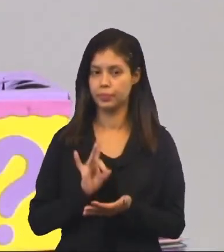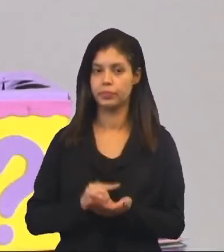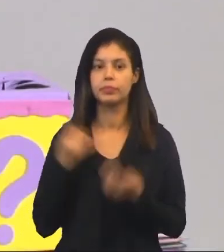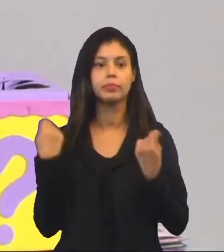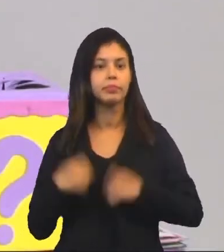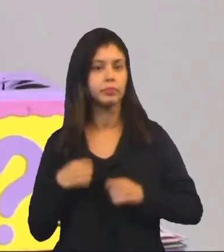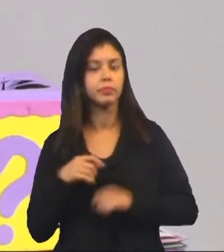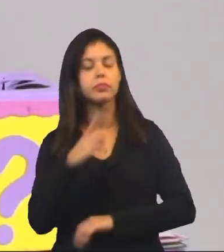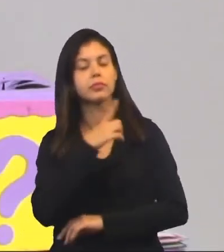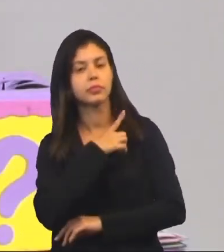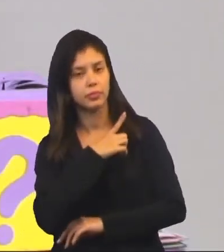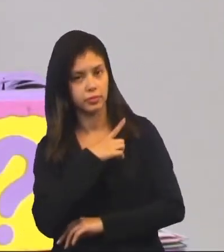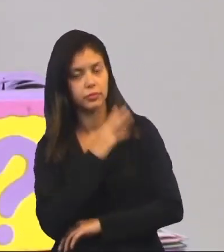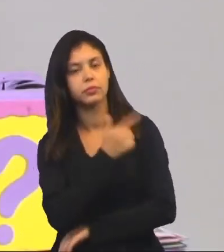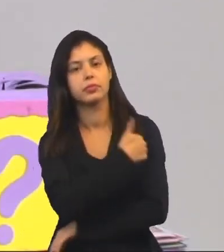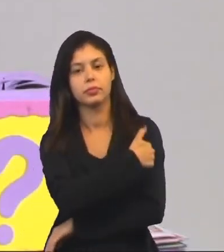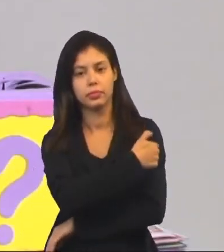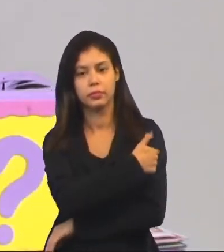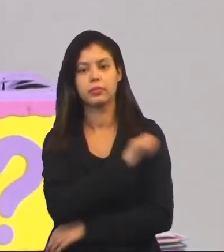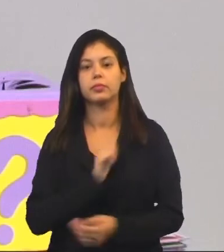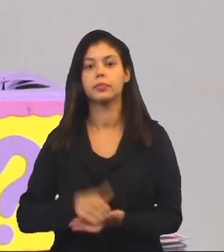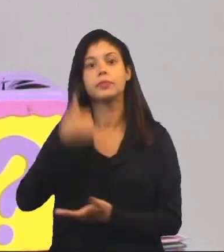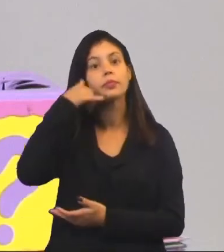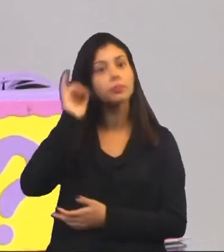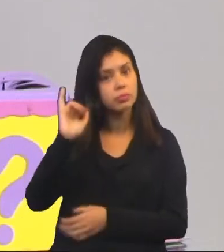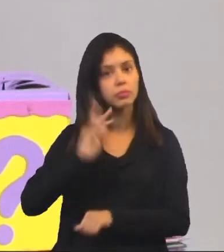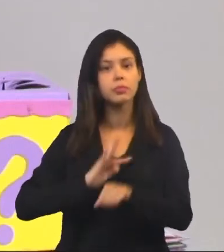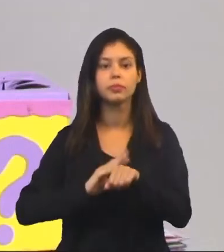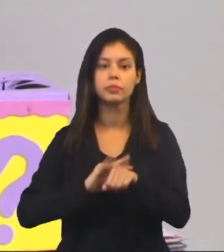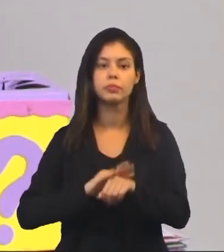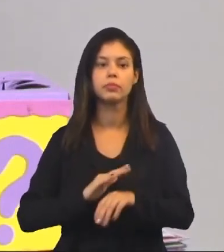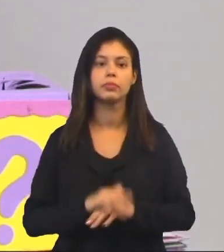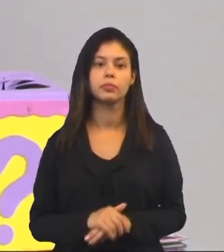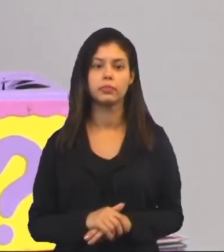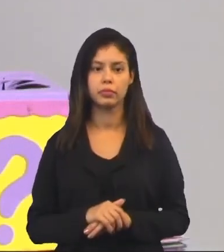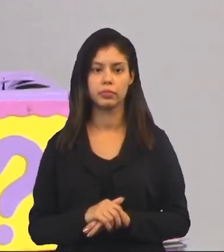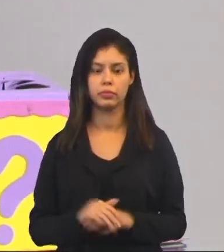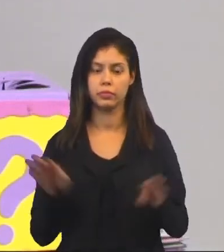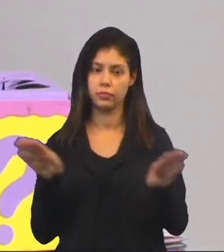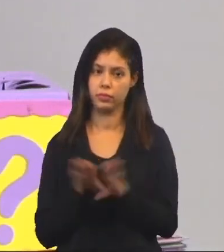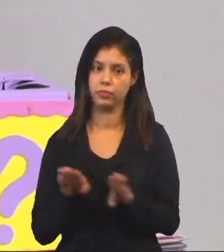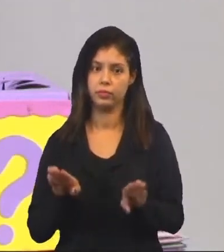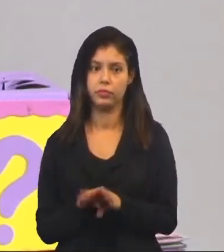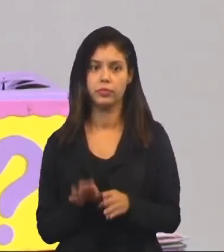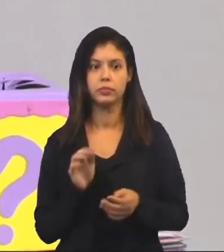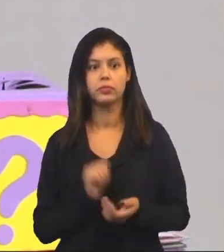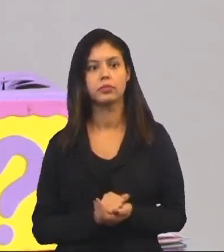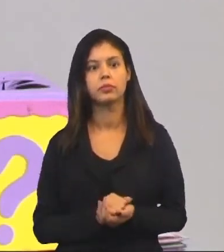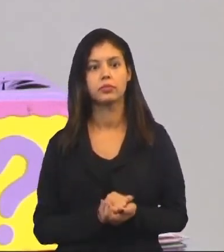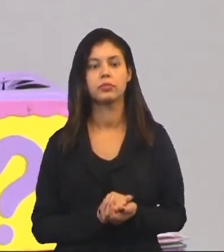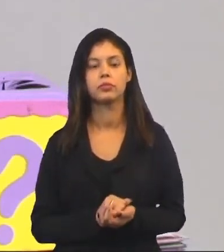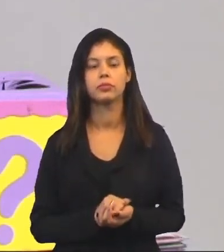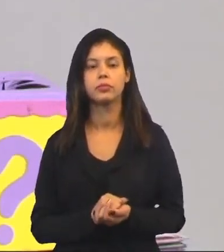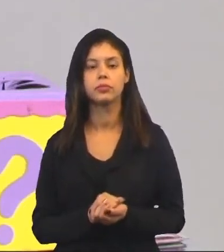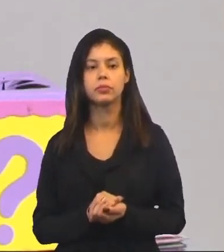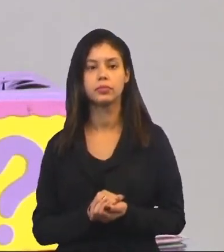Nós temos que tomar a vacina para evitar doenças. Nós também estudamos